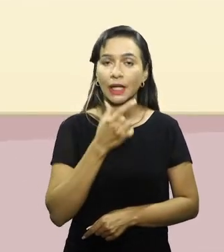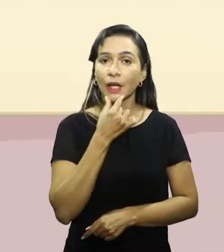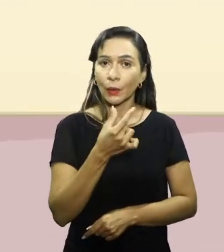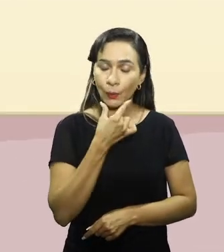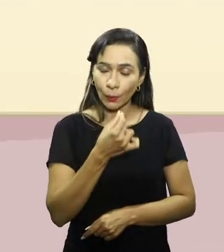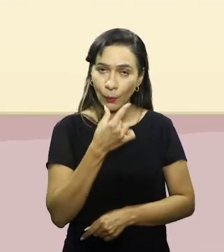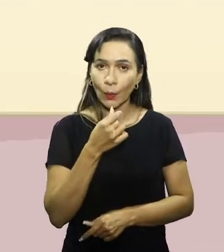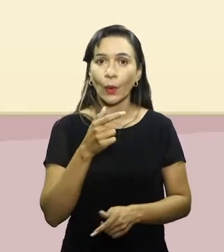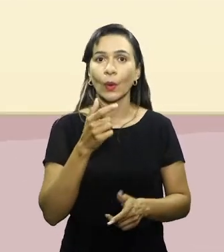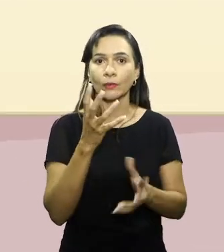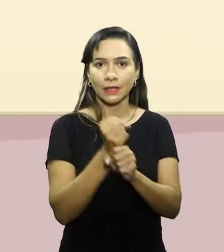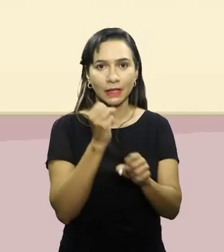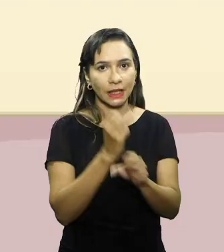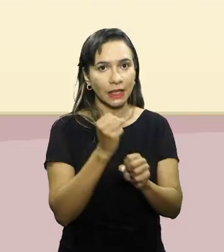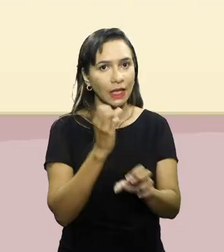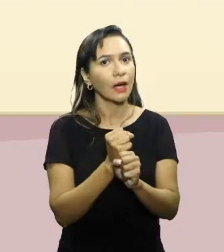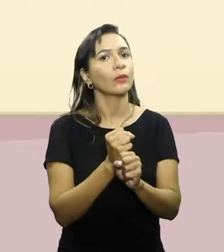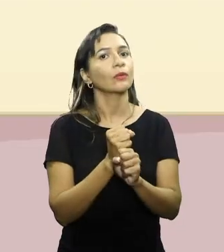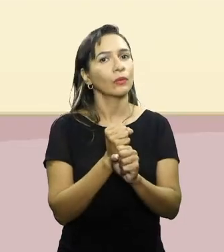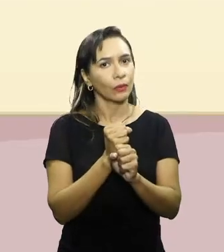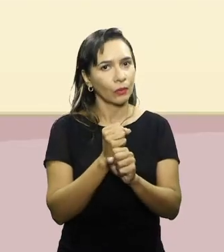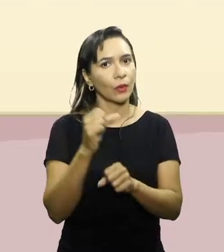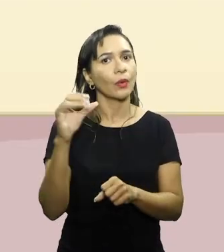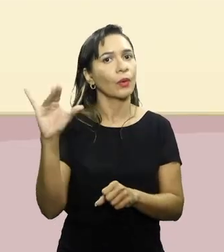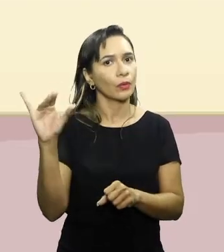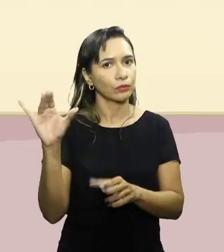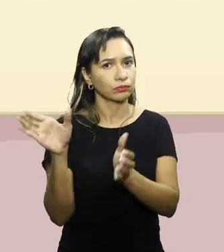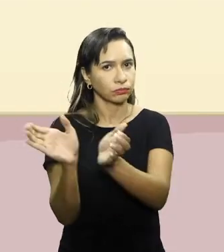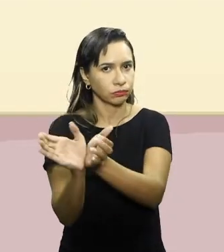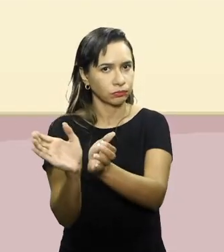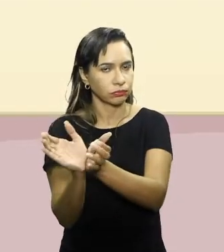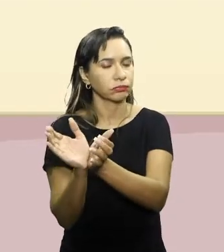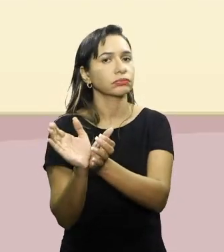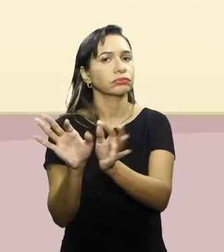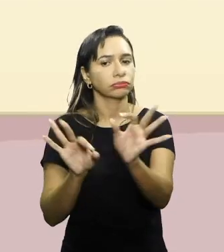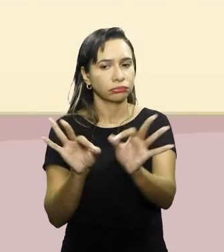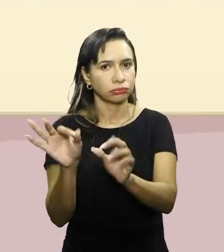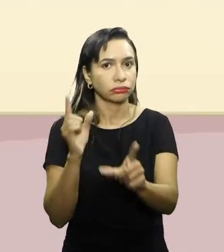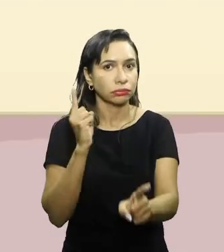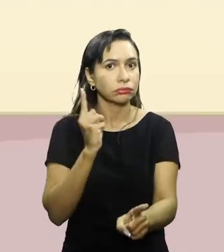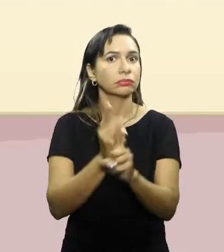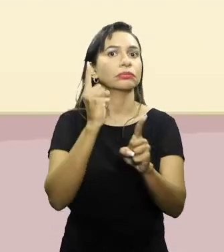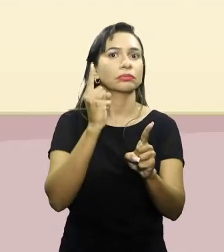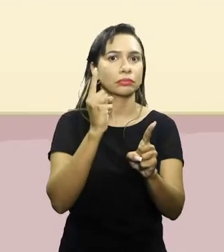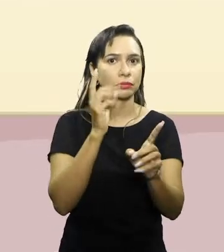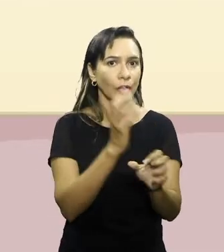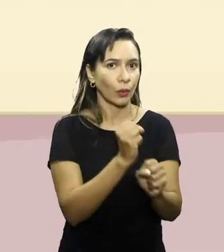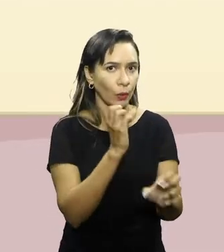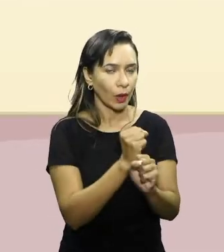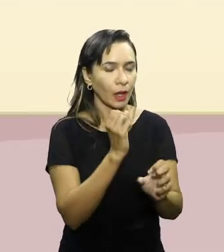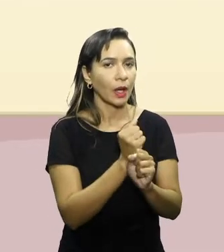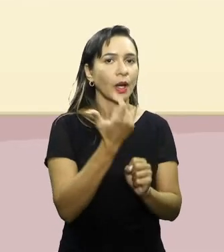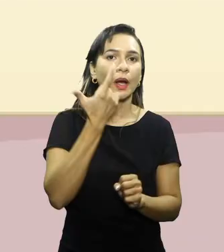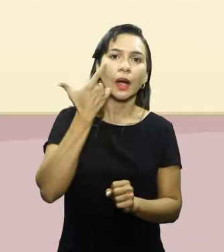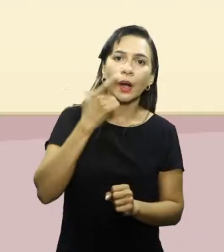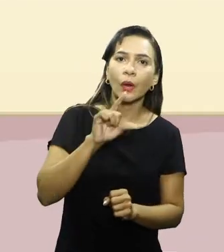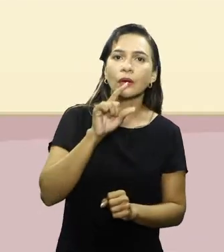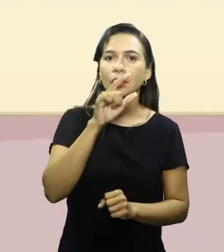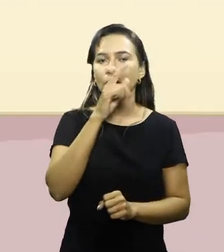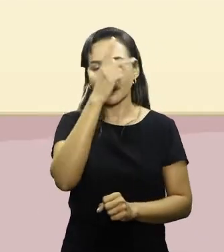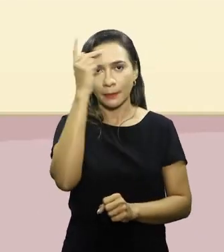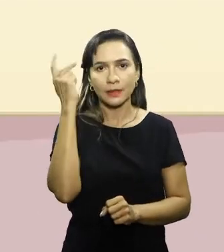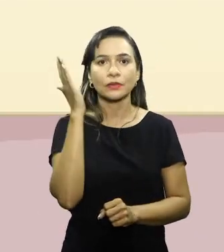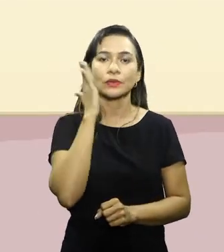colaboradores, ou cientistas que contribuíram para encontrar esse tipo de equação que fazem com que o indivíduo